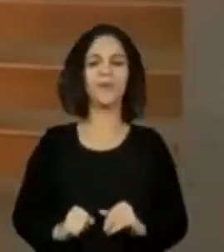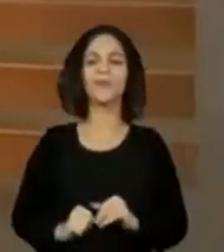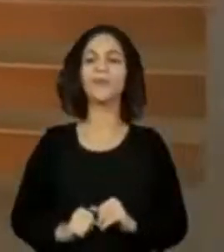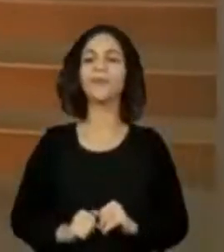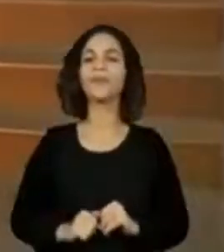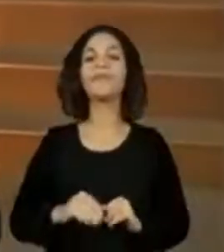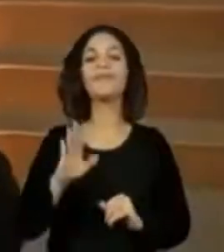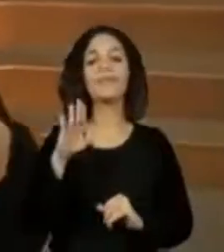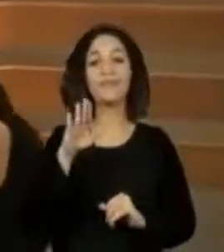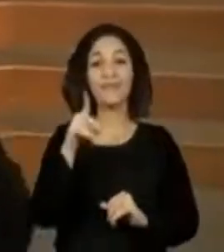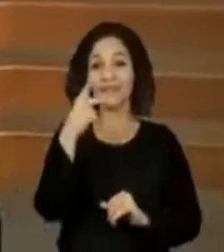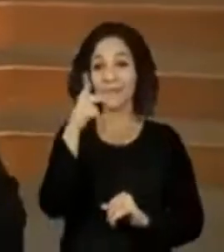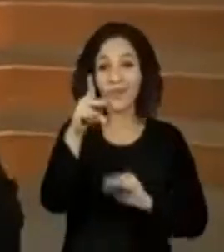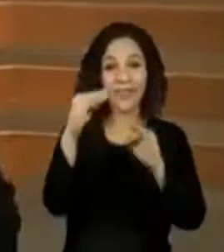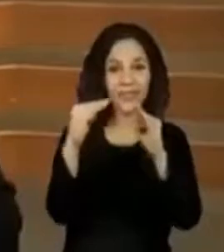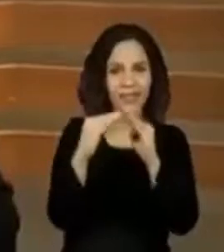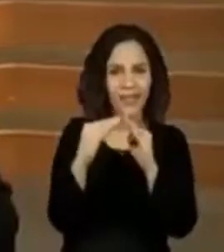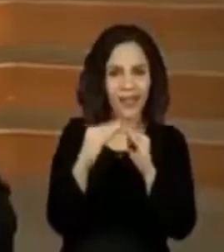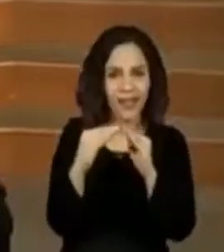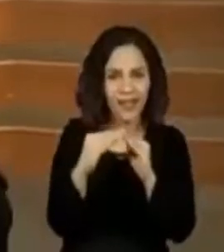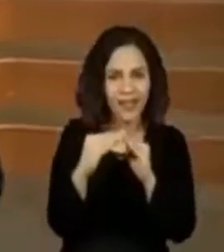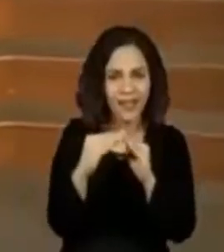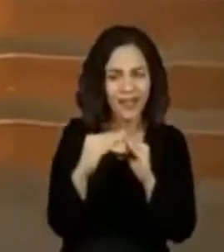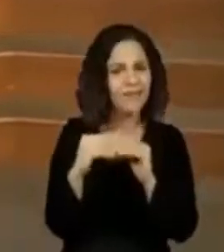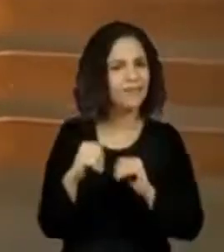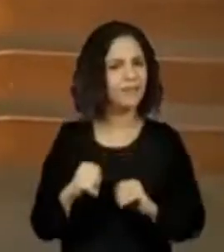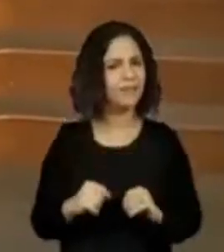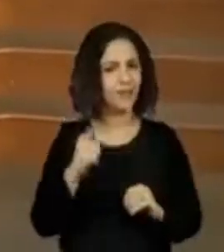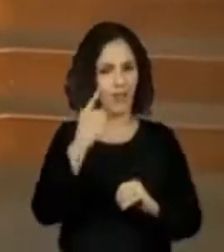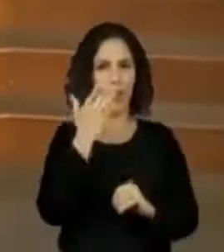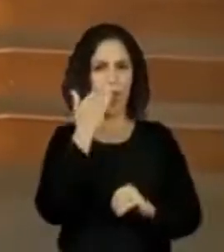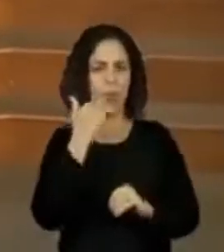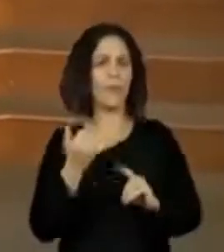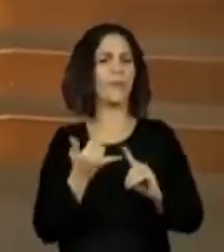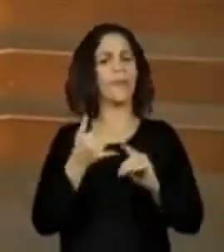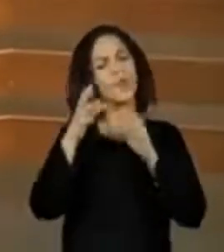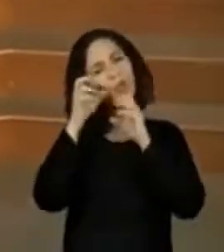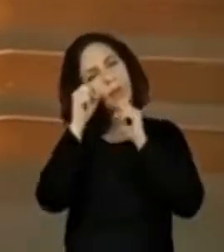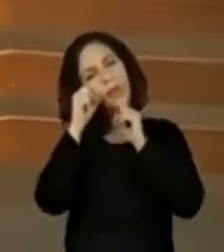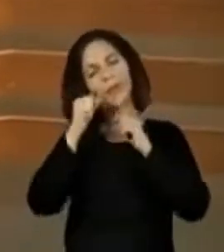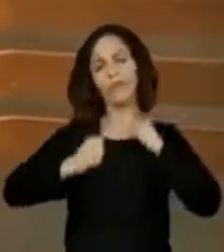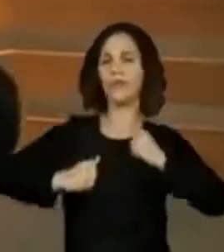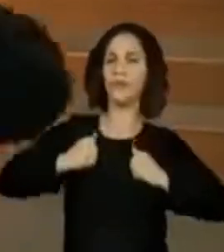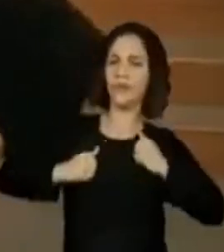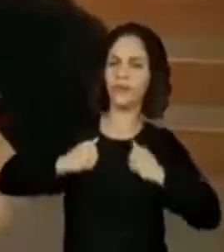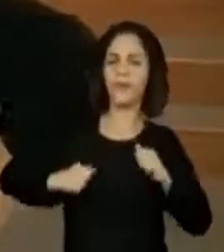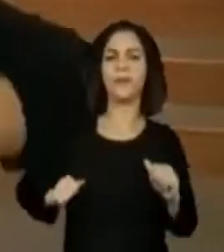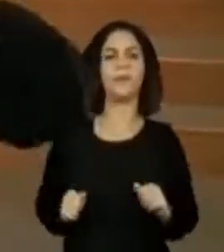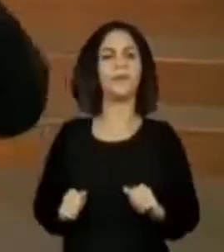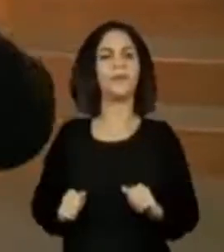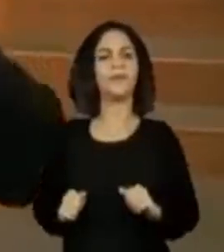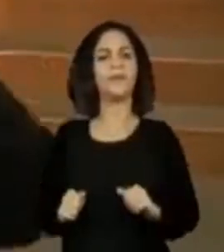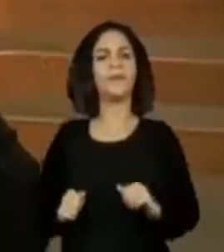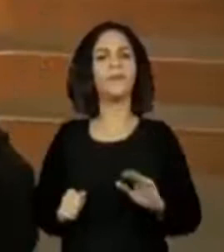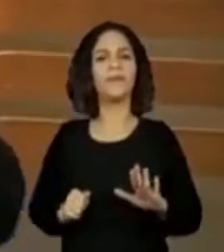Lá na sua casa, você come, dorme, toma banho. Lá no restaurante,